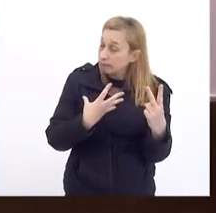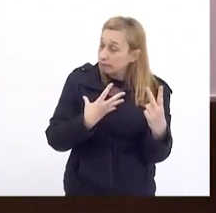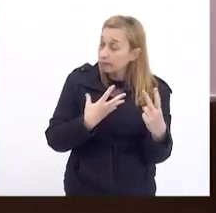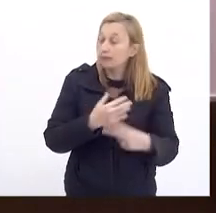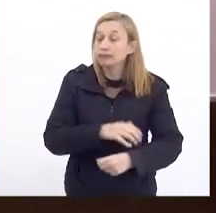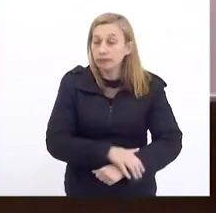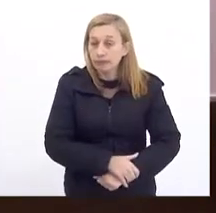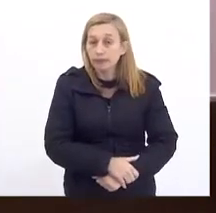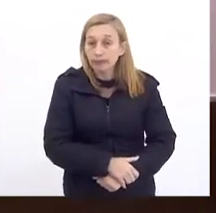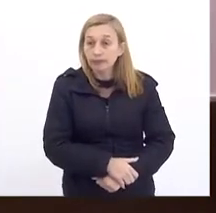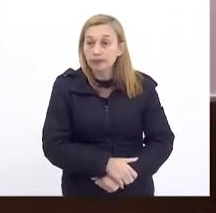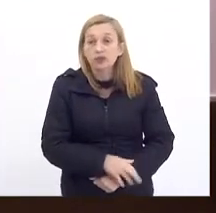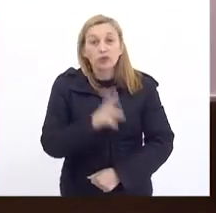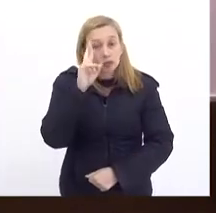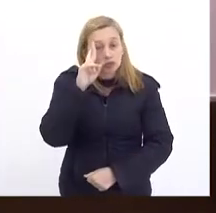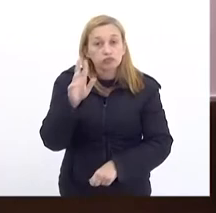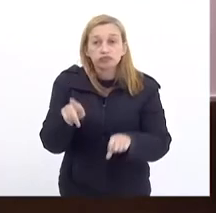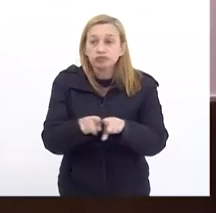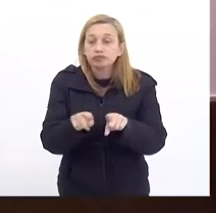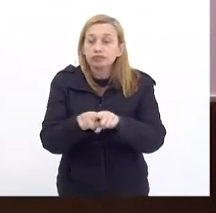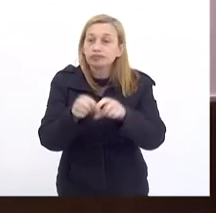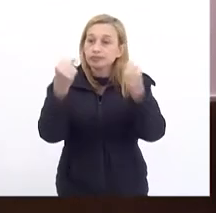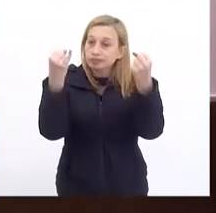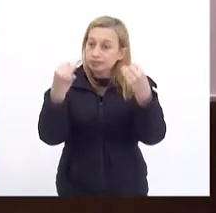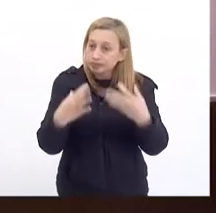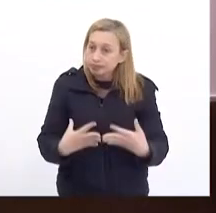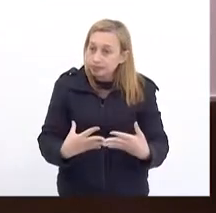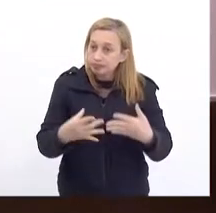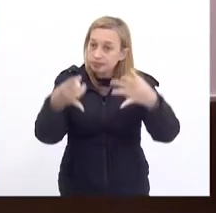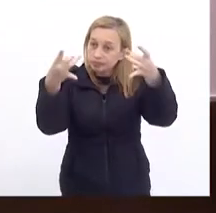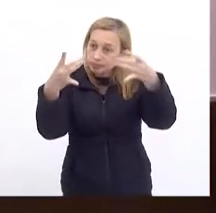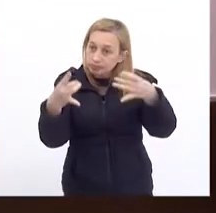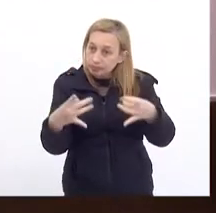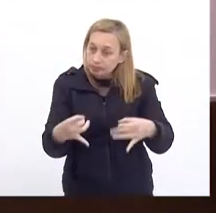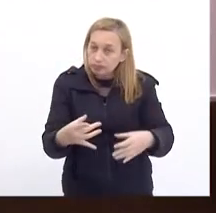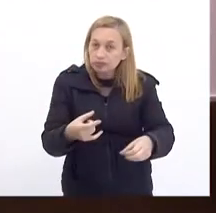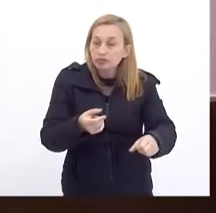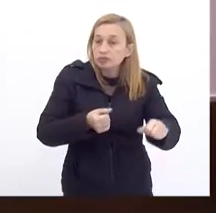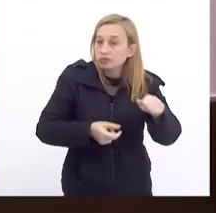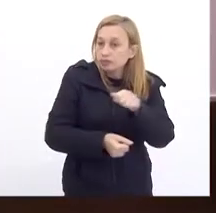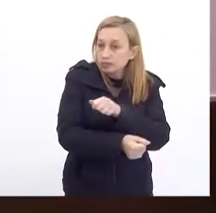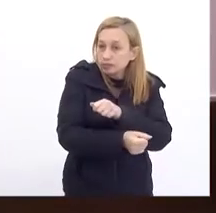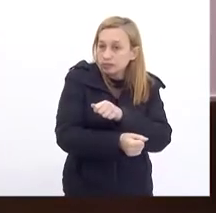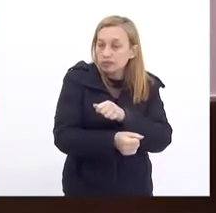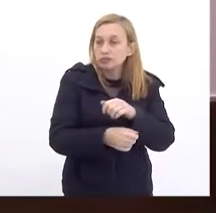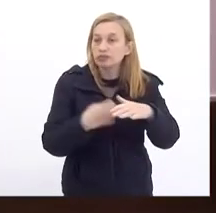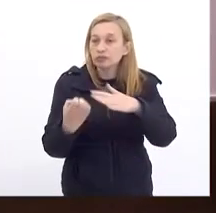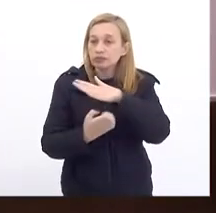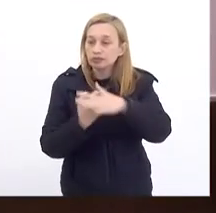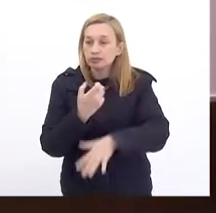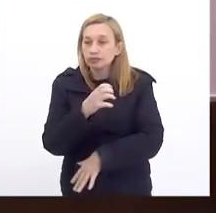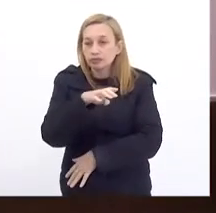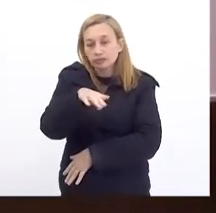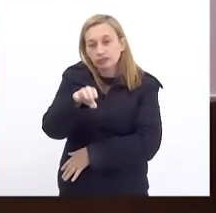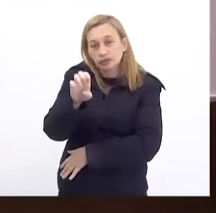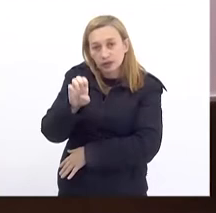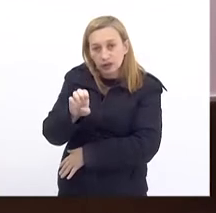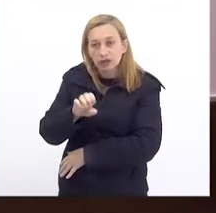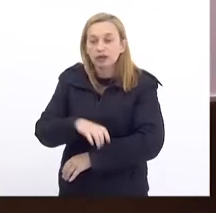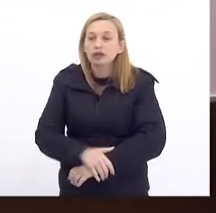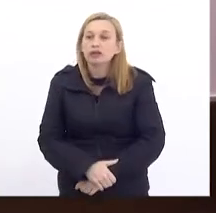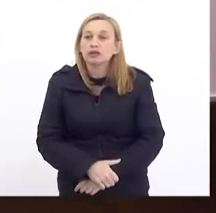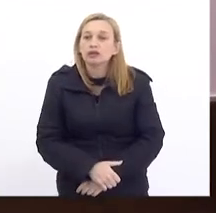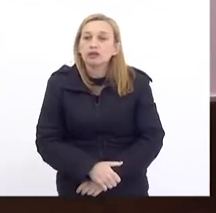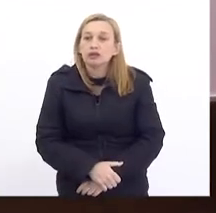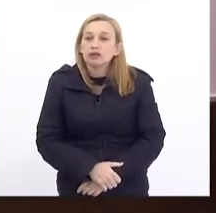Inclusive Porque o senhor Também vai esclarecer E detalhar Os investimentos Da CEDAI De fornecedora